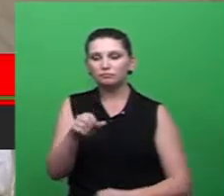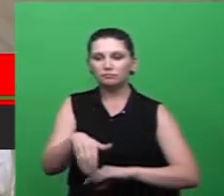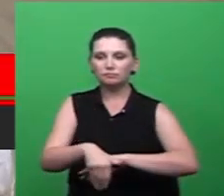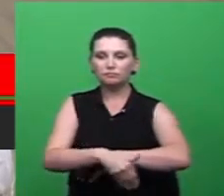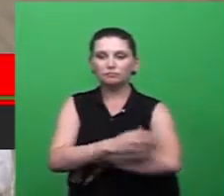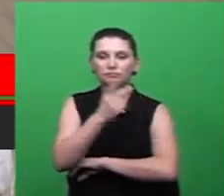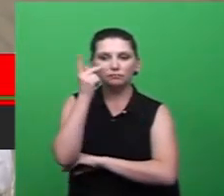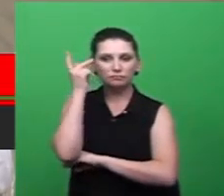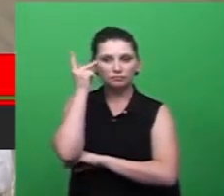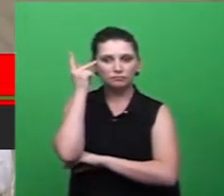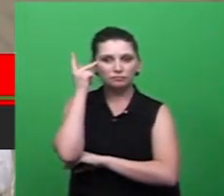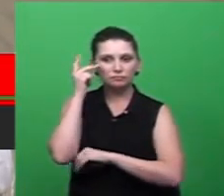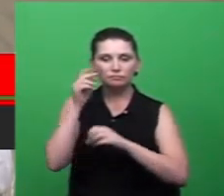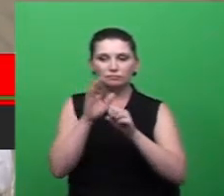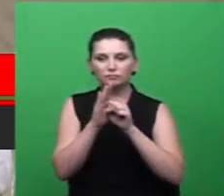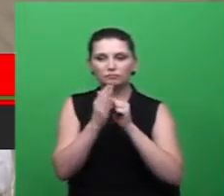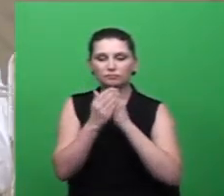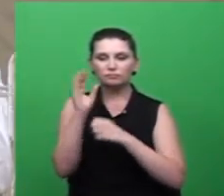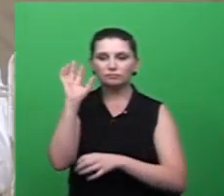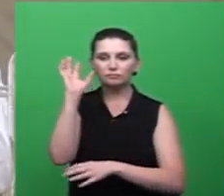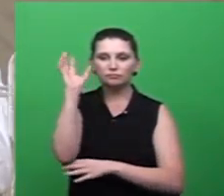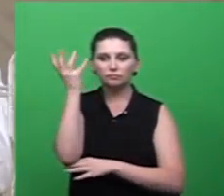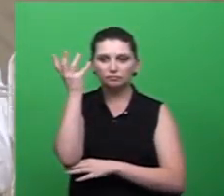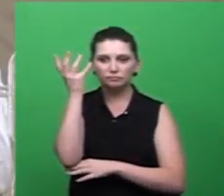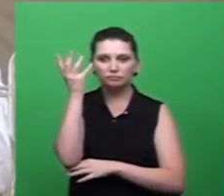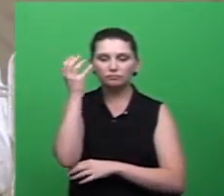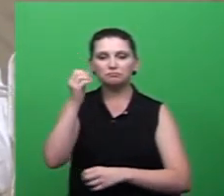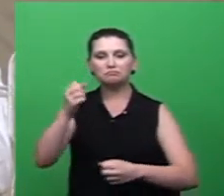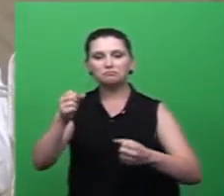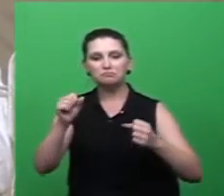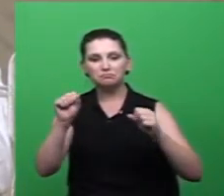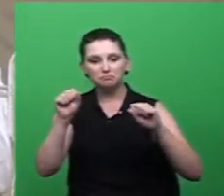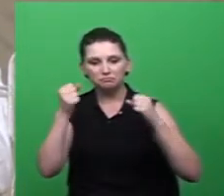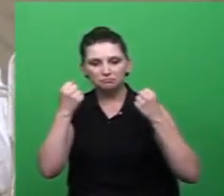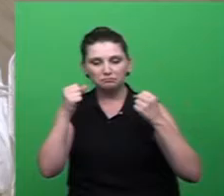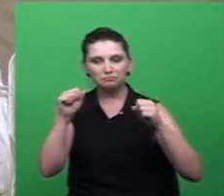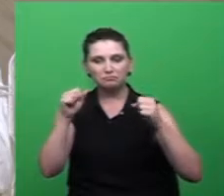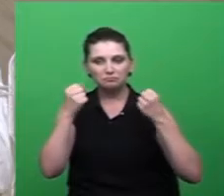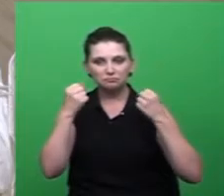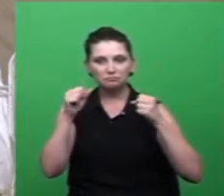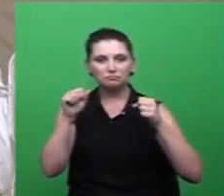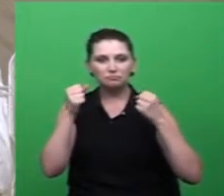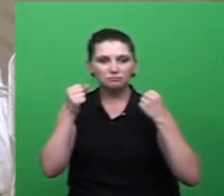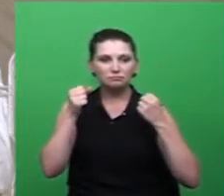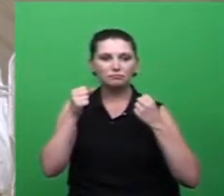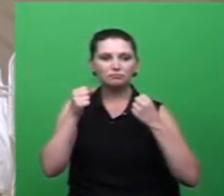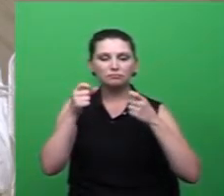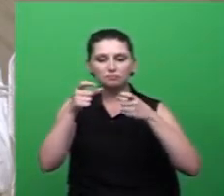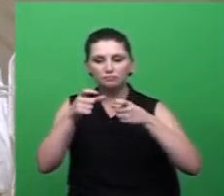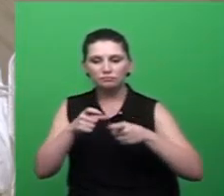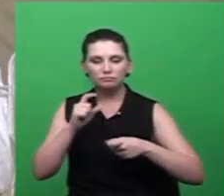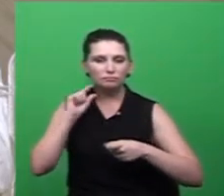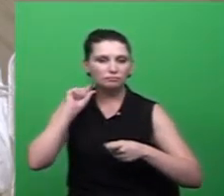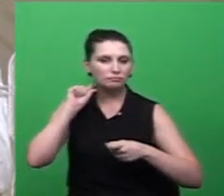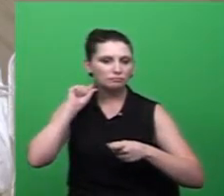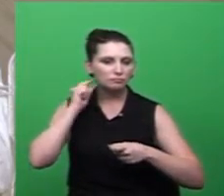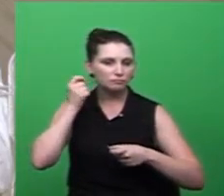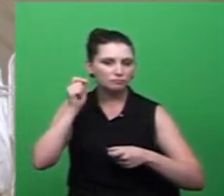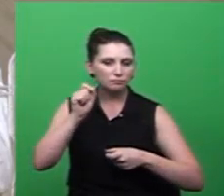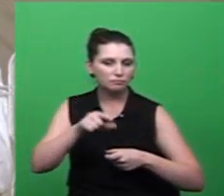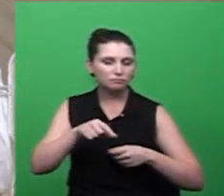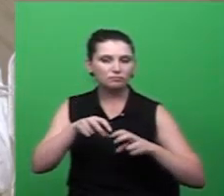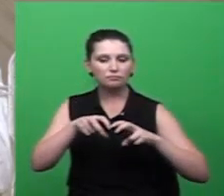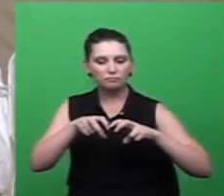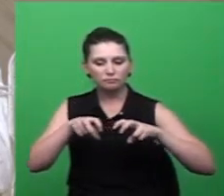Paulo, Barro Próspera, com as instalações de academia ao ar livre, lixeiras, bancos e também conserto dos parques